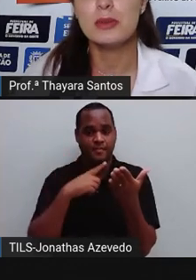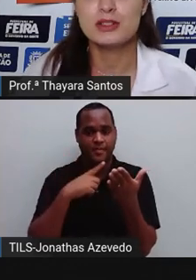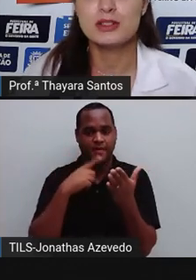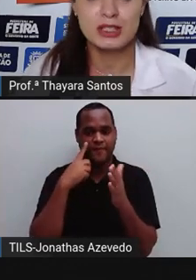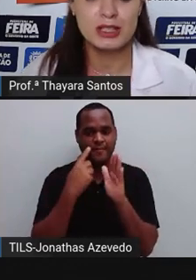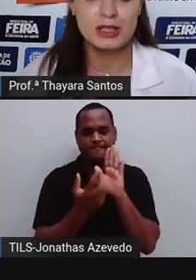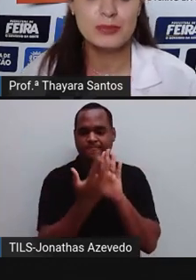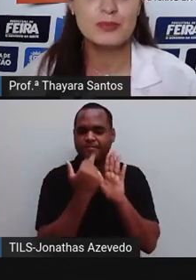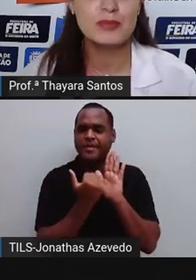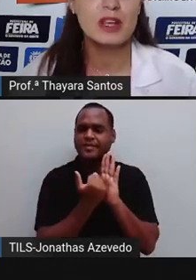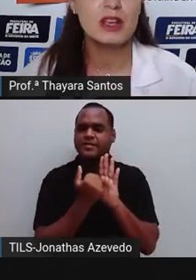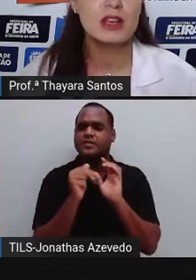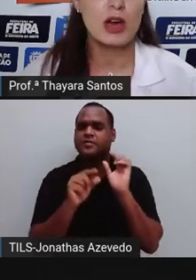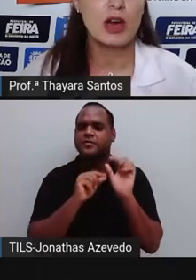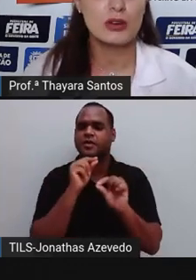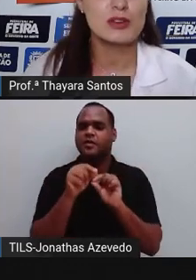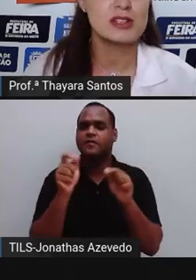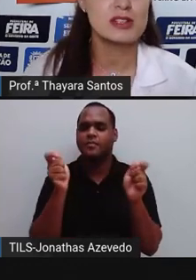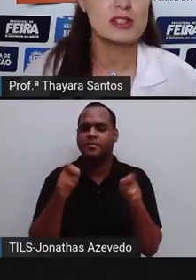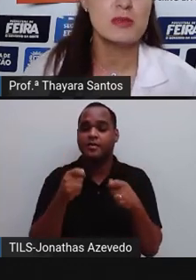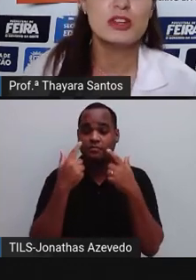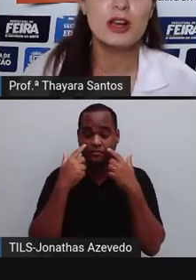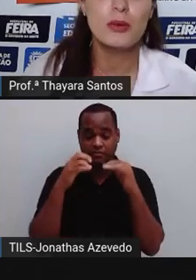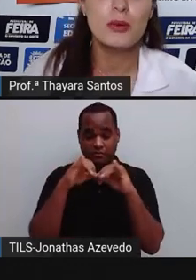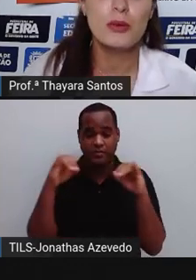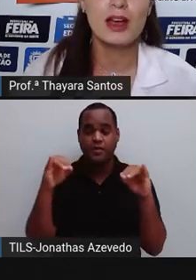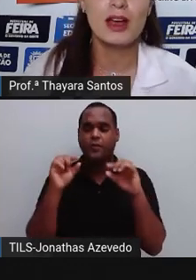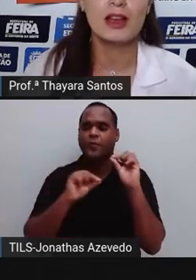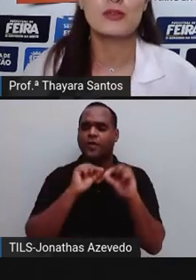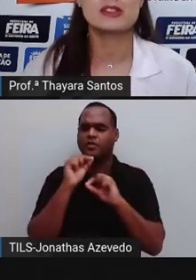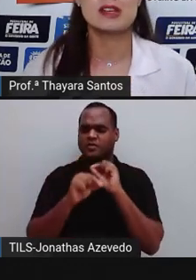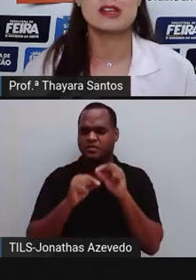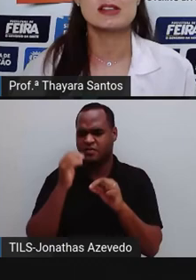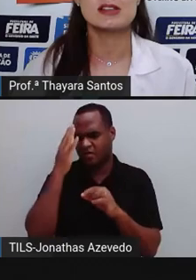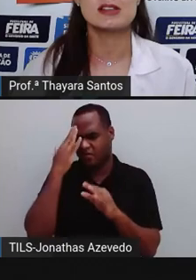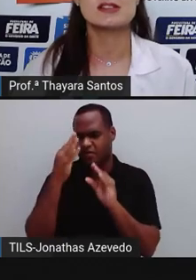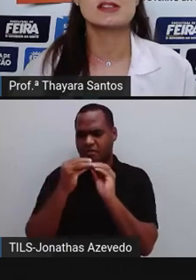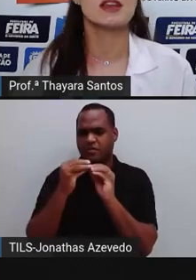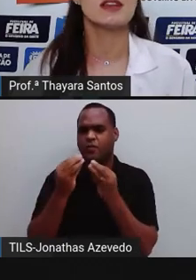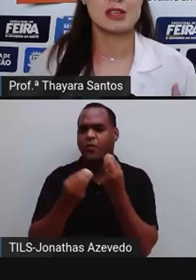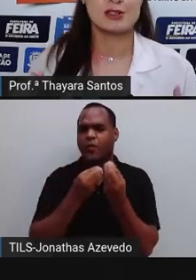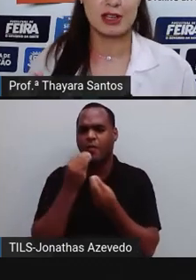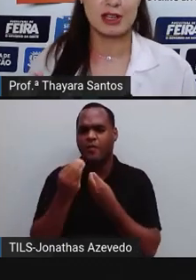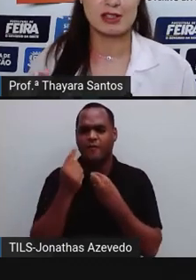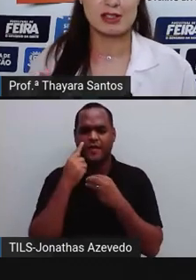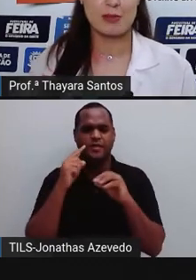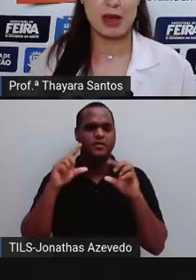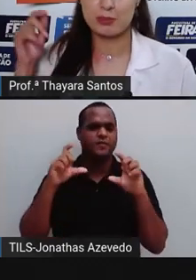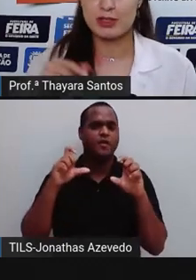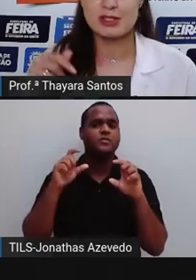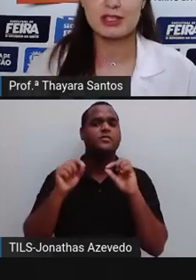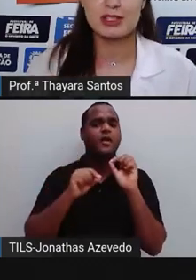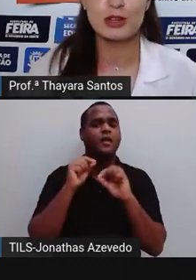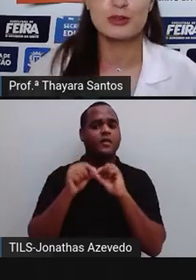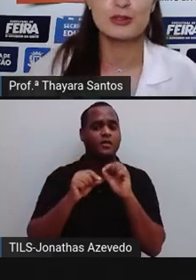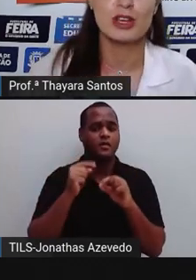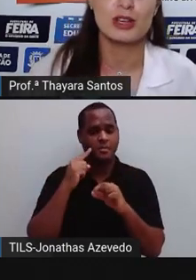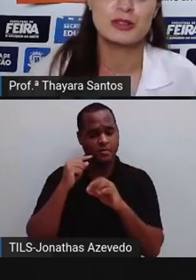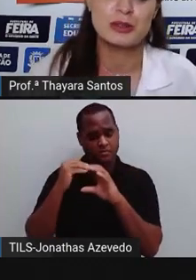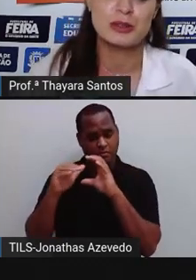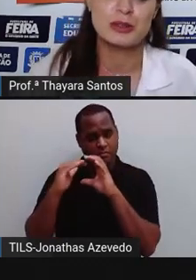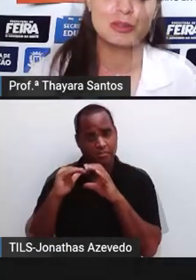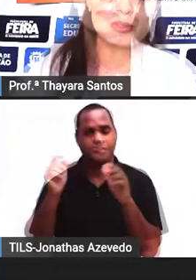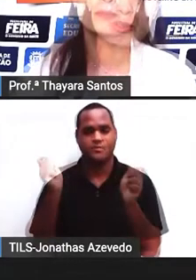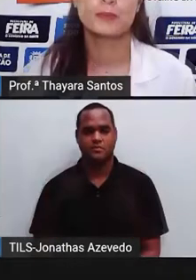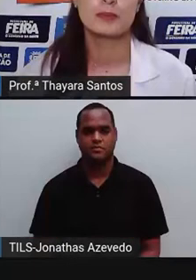vou colocar uma imagem aqui e eu quero que vocês me digam o que é que vocês sentem quando vocês veem essa imagem. Podem escrever aqui